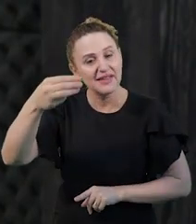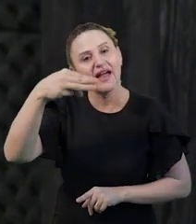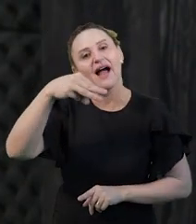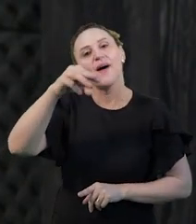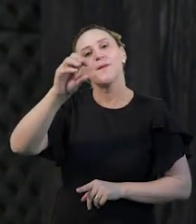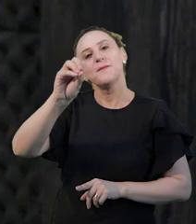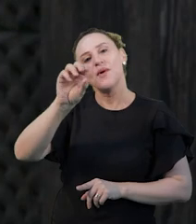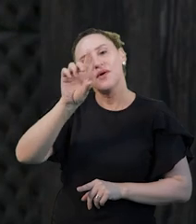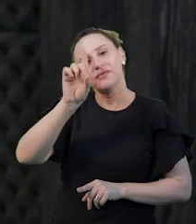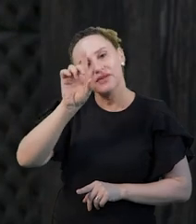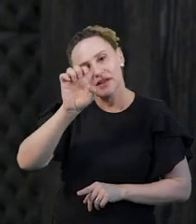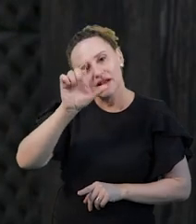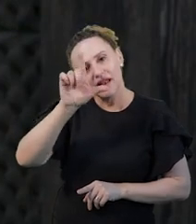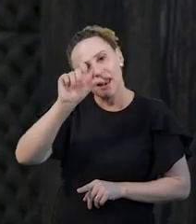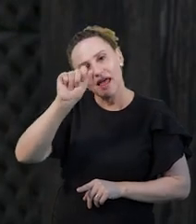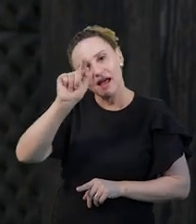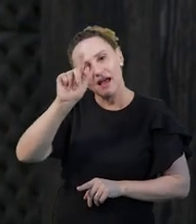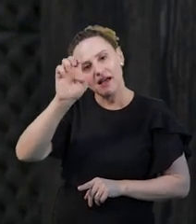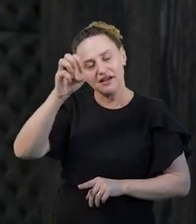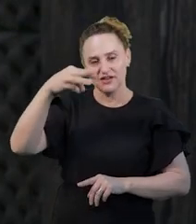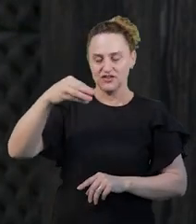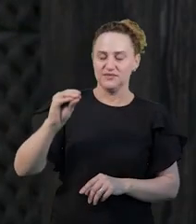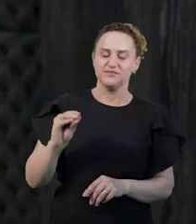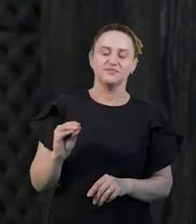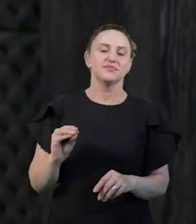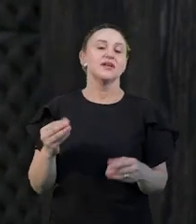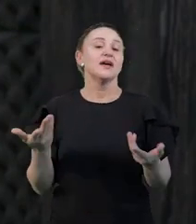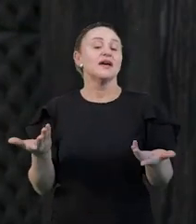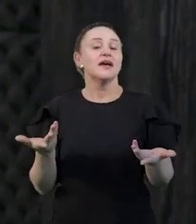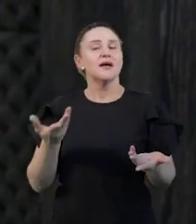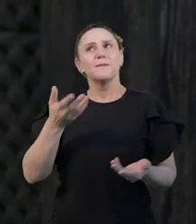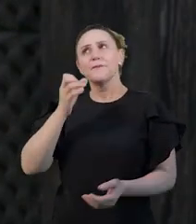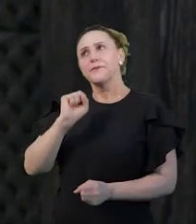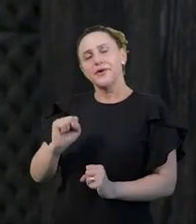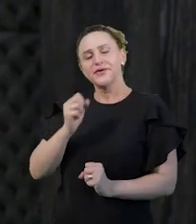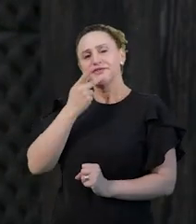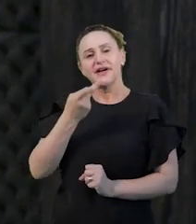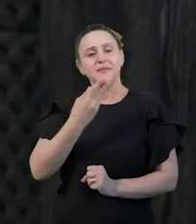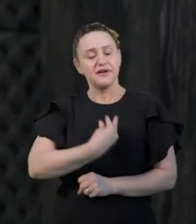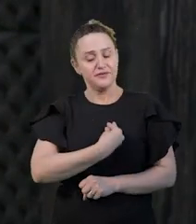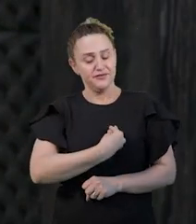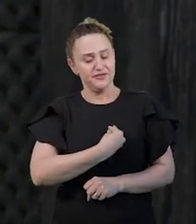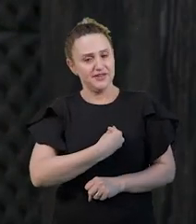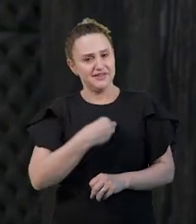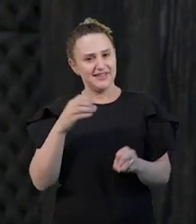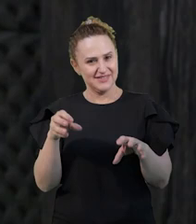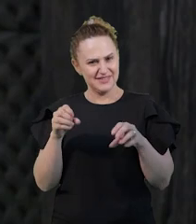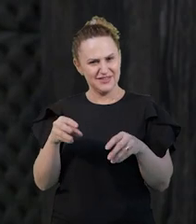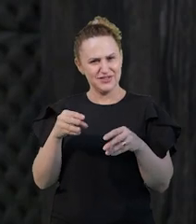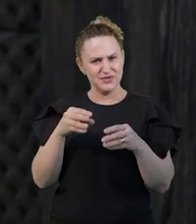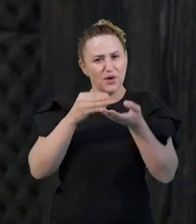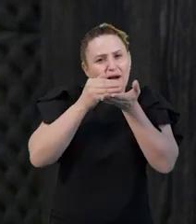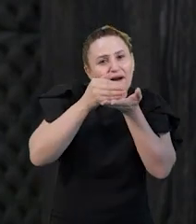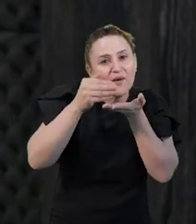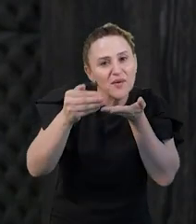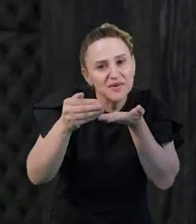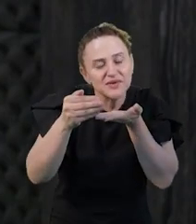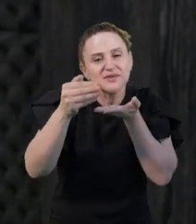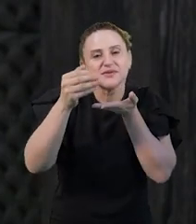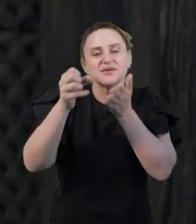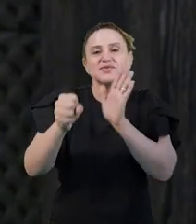posso dizer que a minha vida estudantil começou muito cedo ainda no século passado, né?